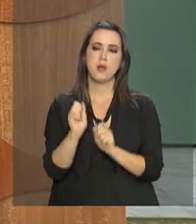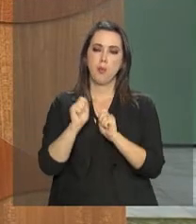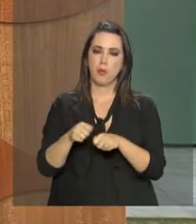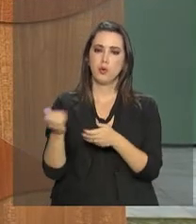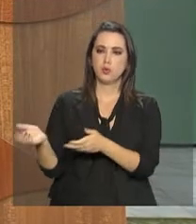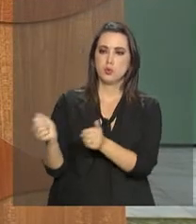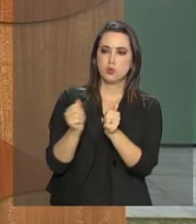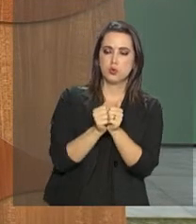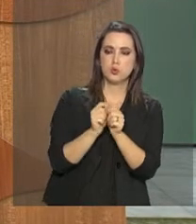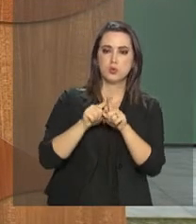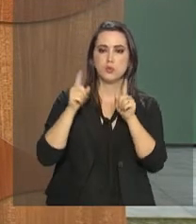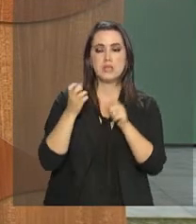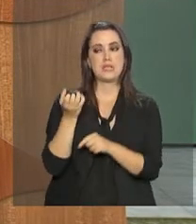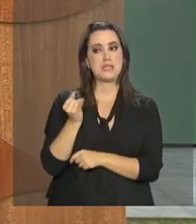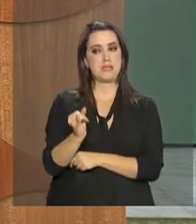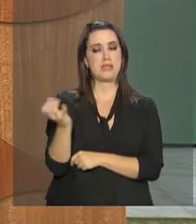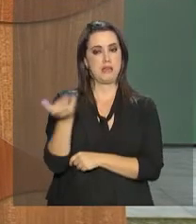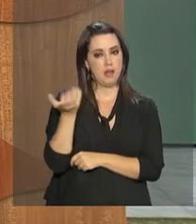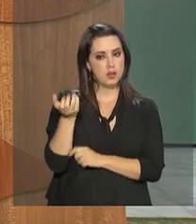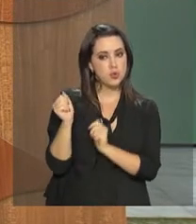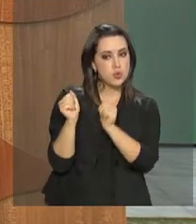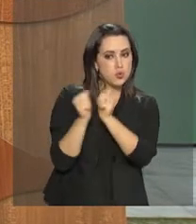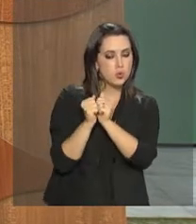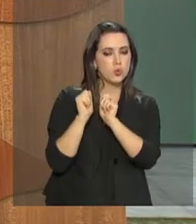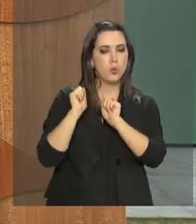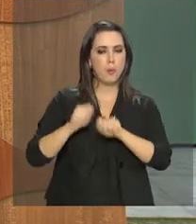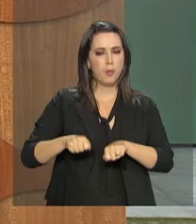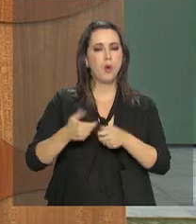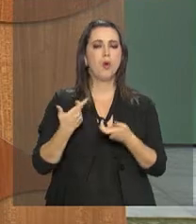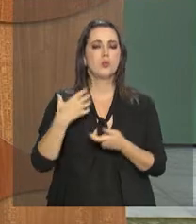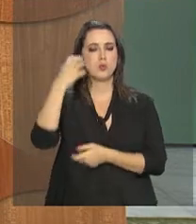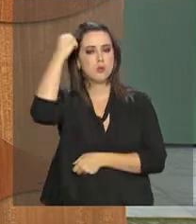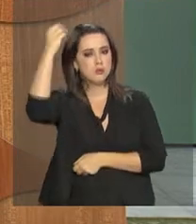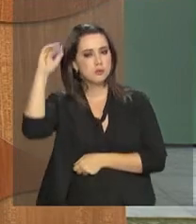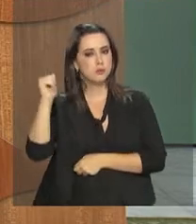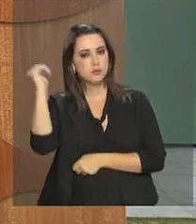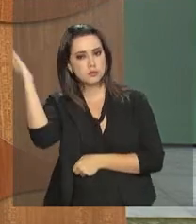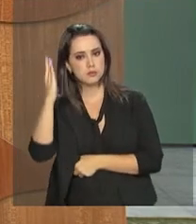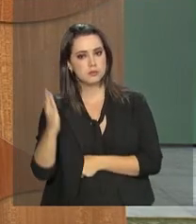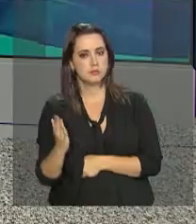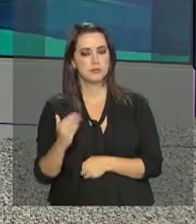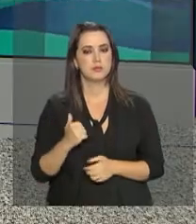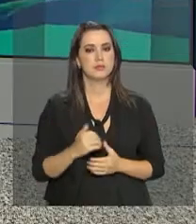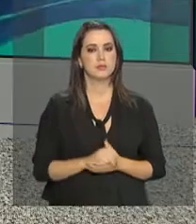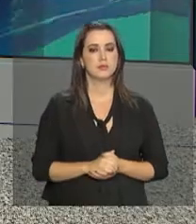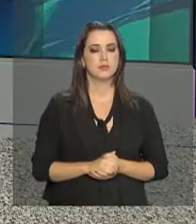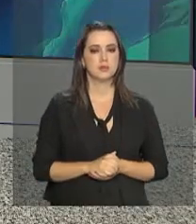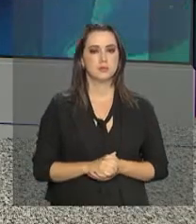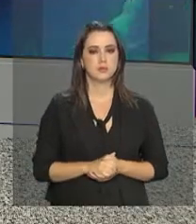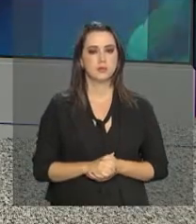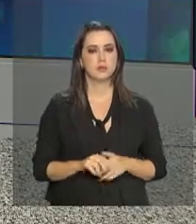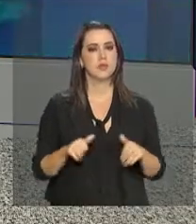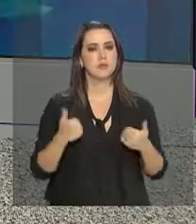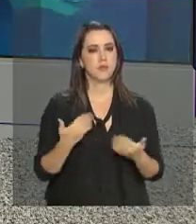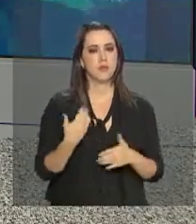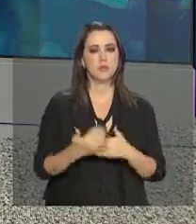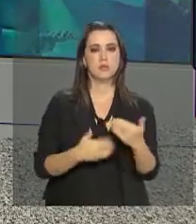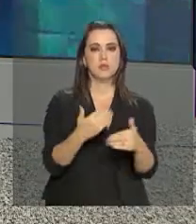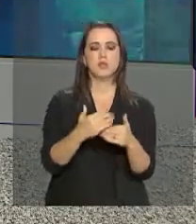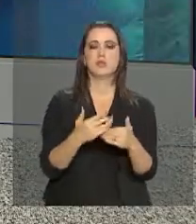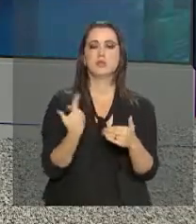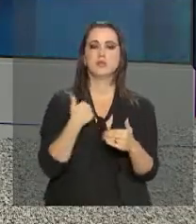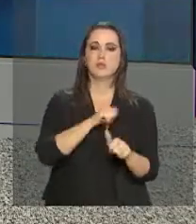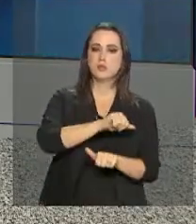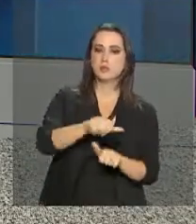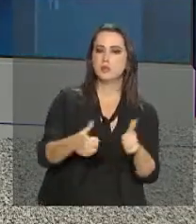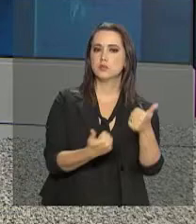disse a ele que quando ele queira, nós poderemos ir juntos para o exterior. E dando sequência ao processo